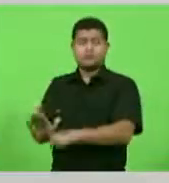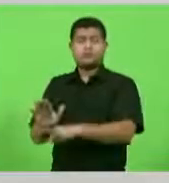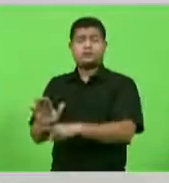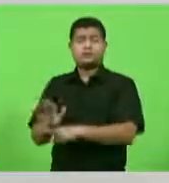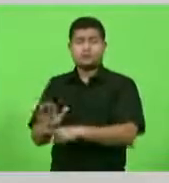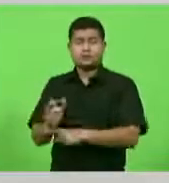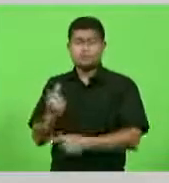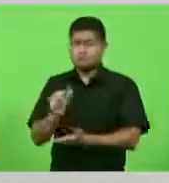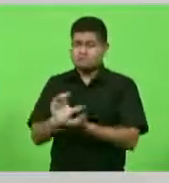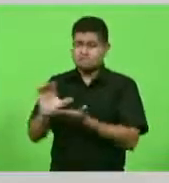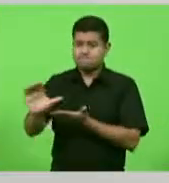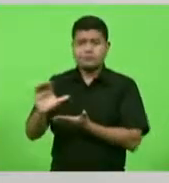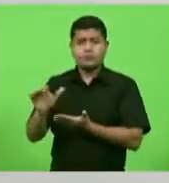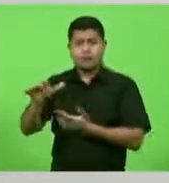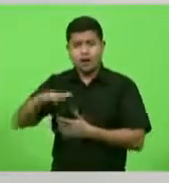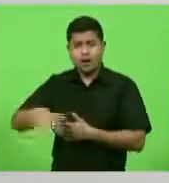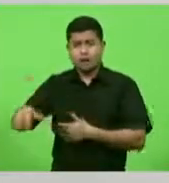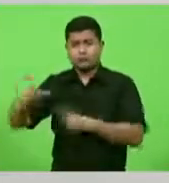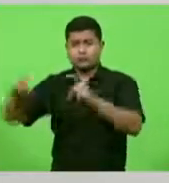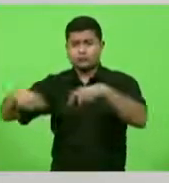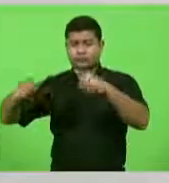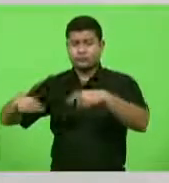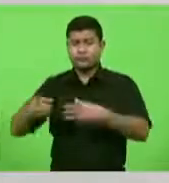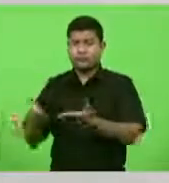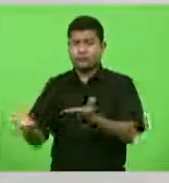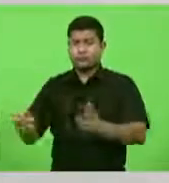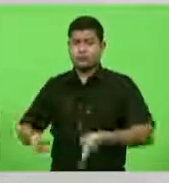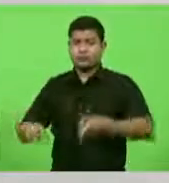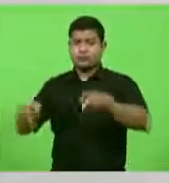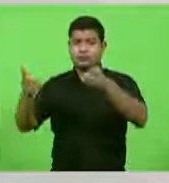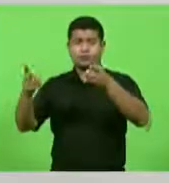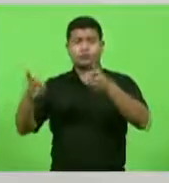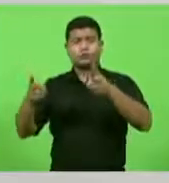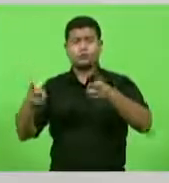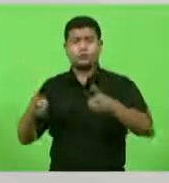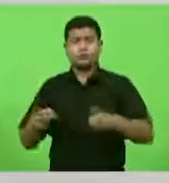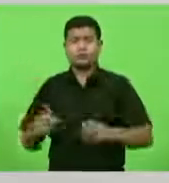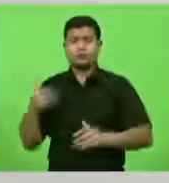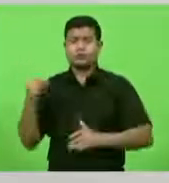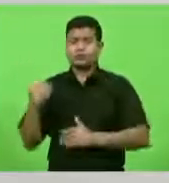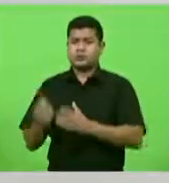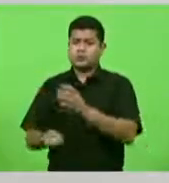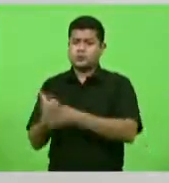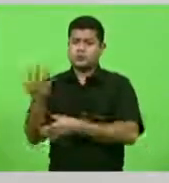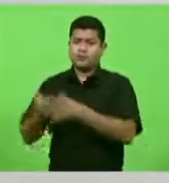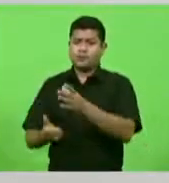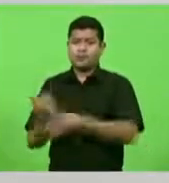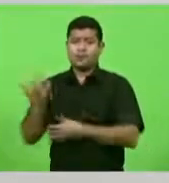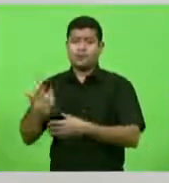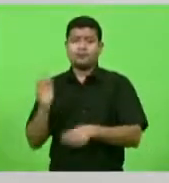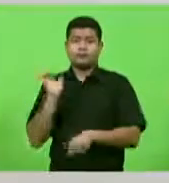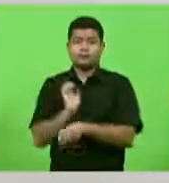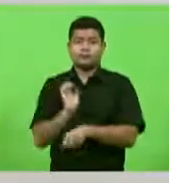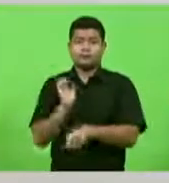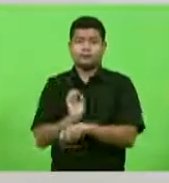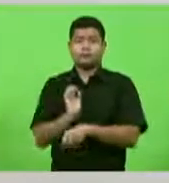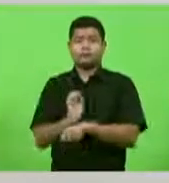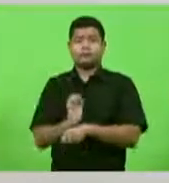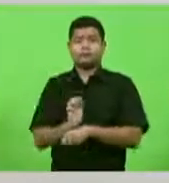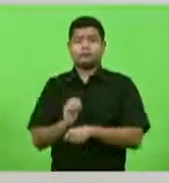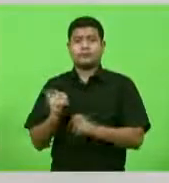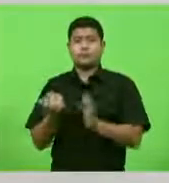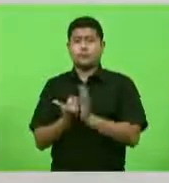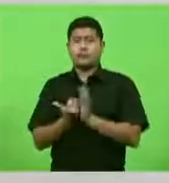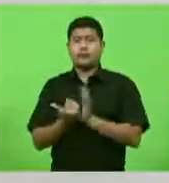fazer com que o homem do campo, ele continue, através da sua produção, fazendo o nosso Estado cada vez mais forte,